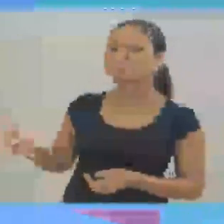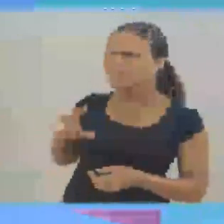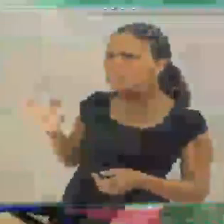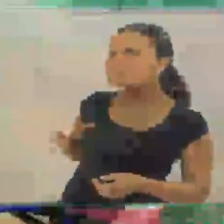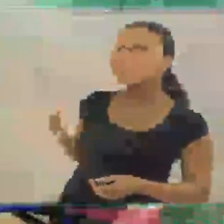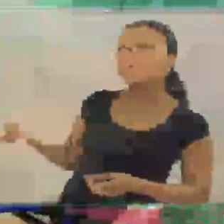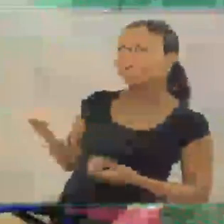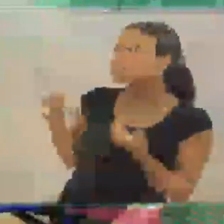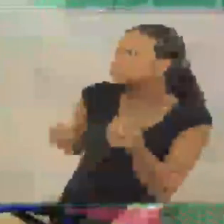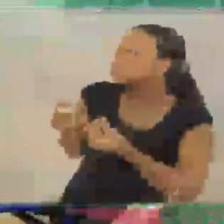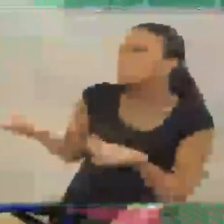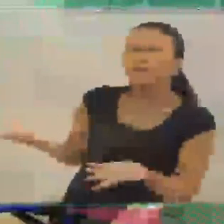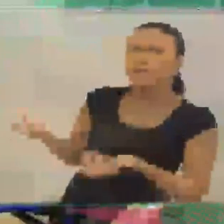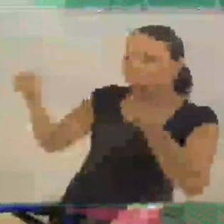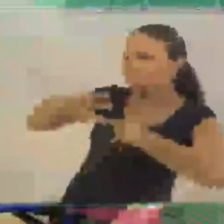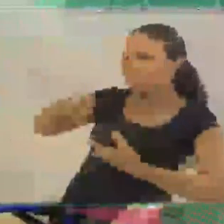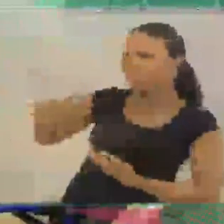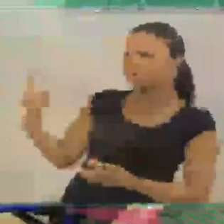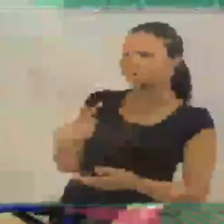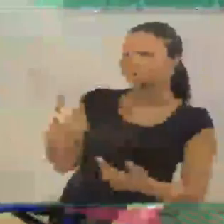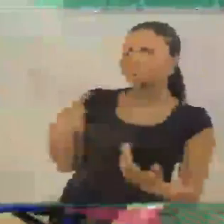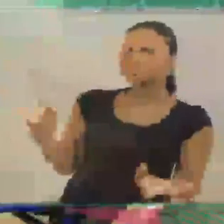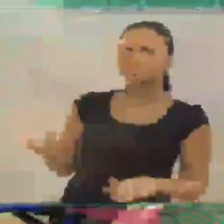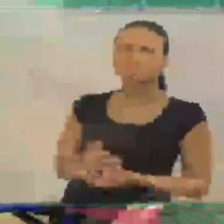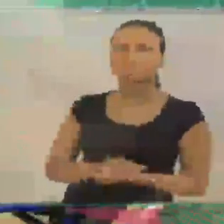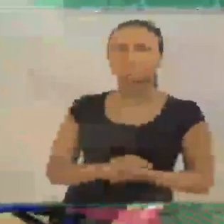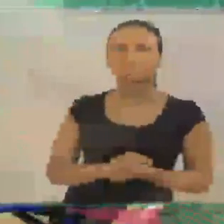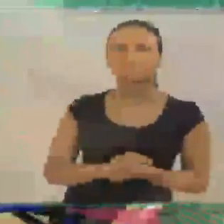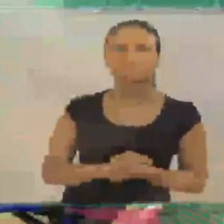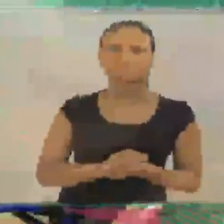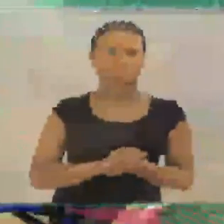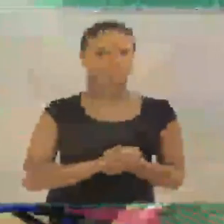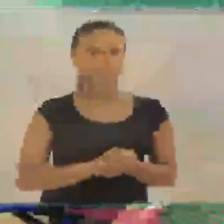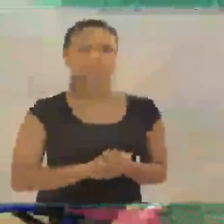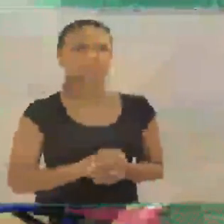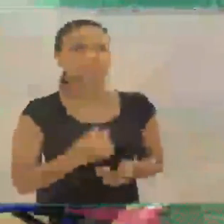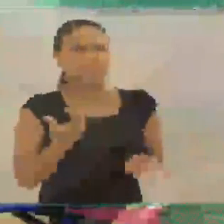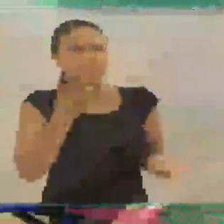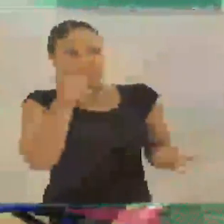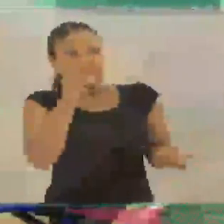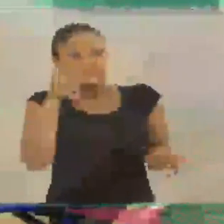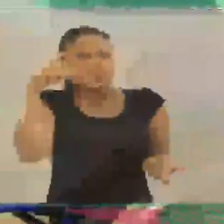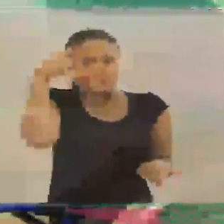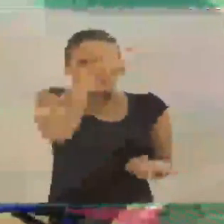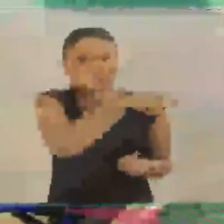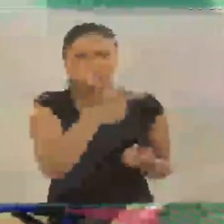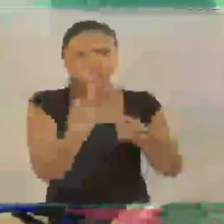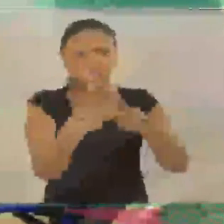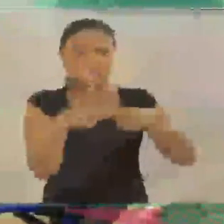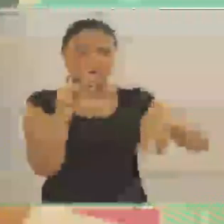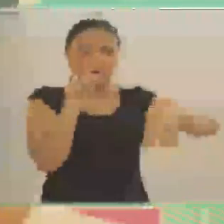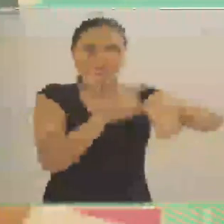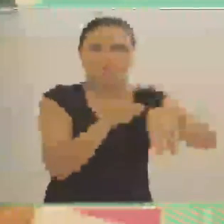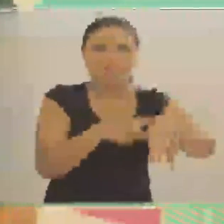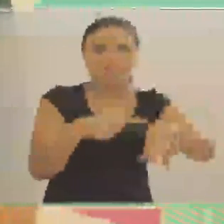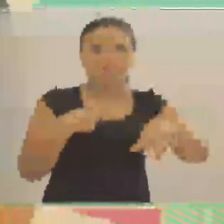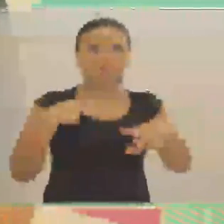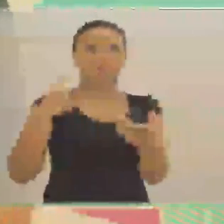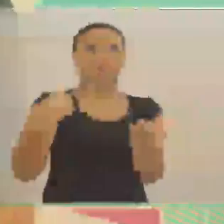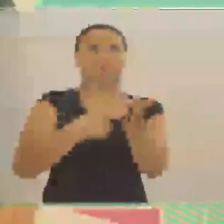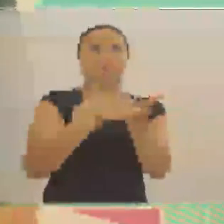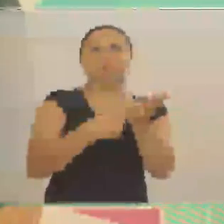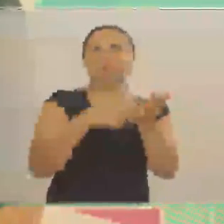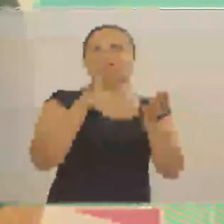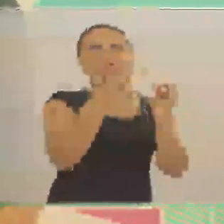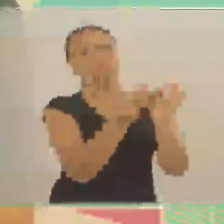Zé, que coragem. Como é que foi isso? Conta pra gente. Olha, foi um pouco difícil. Porque na hora que a